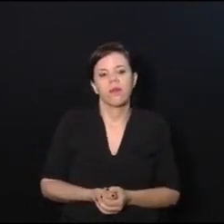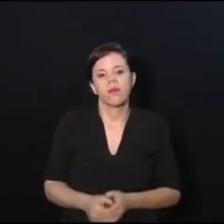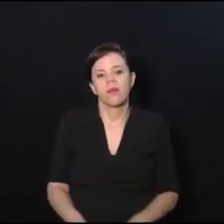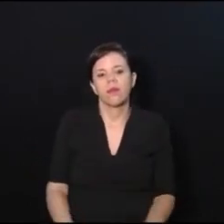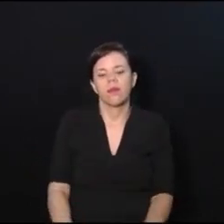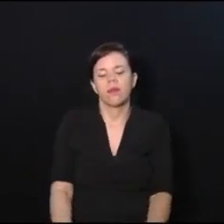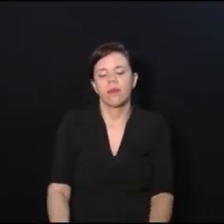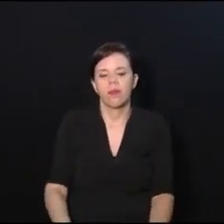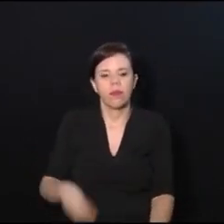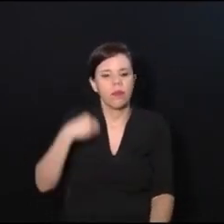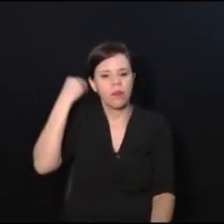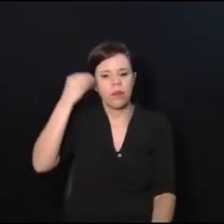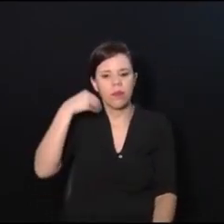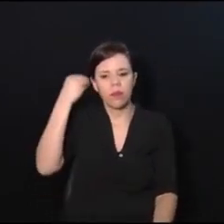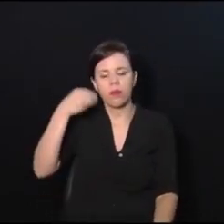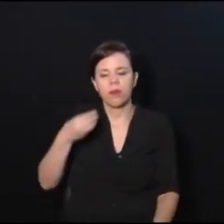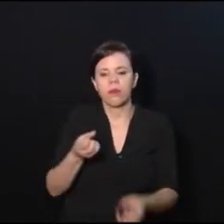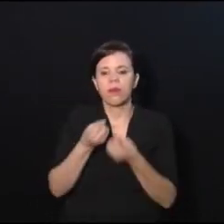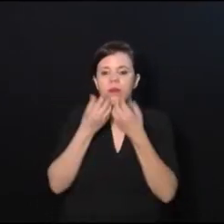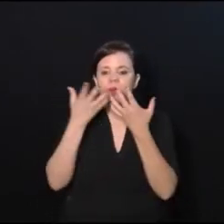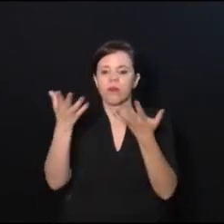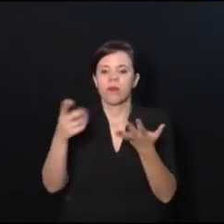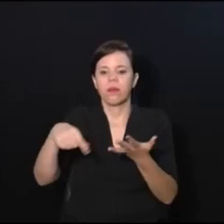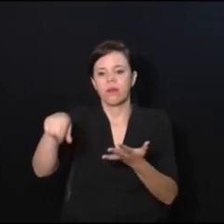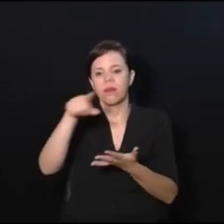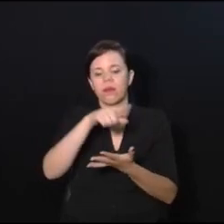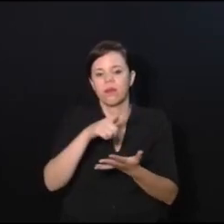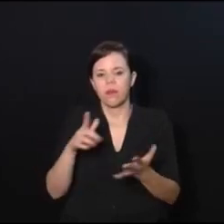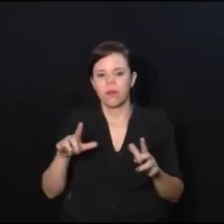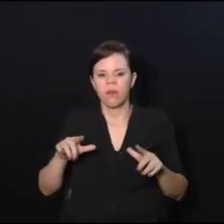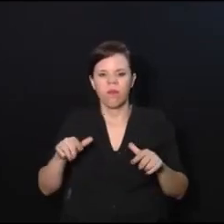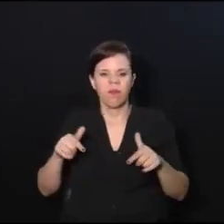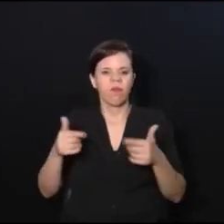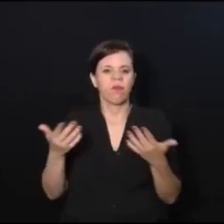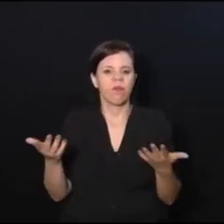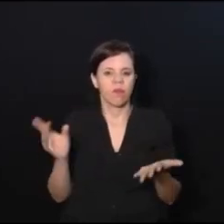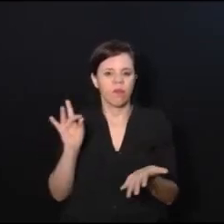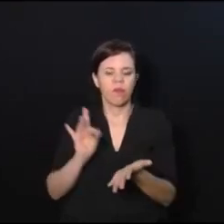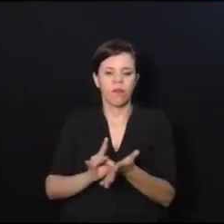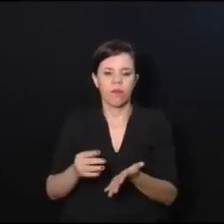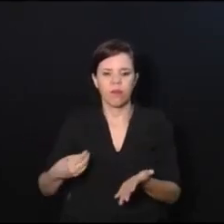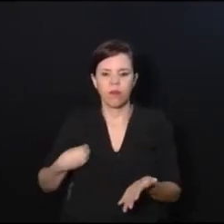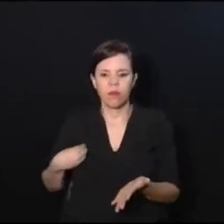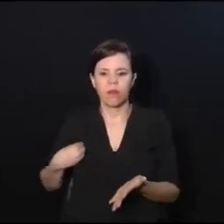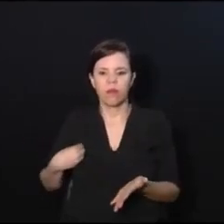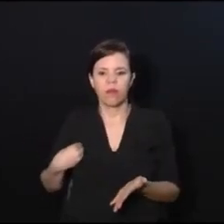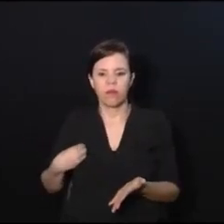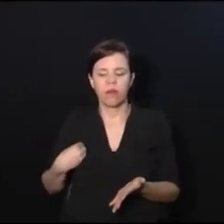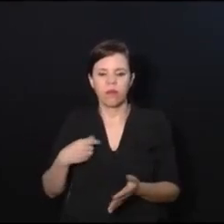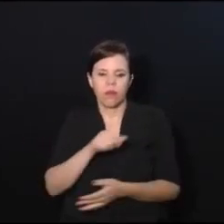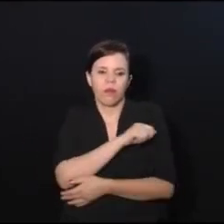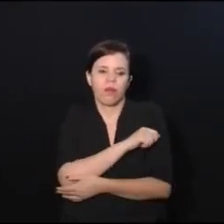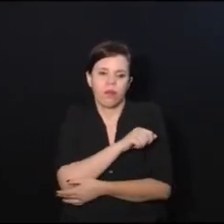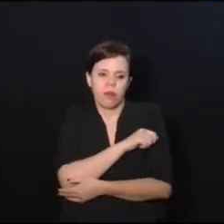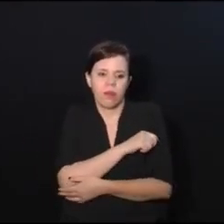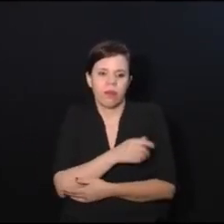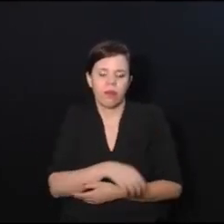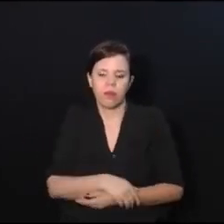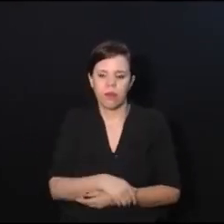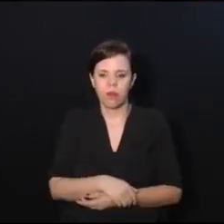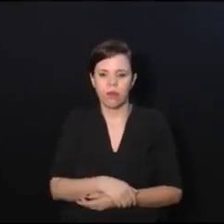pouco da minha experiência de vida para confrontar aquilo dali com a realidade que eu vivi, que os meus alunos vivem,